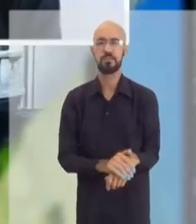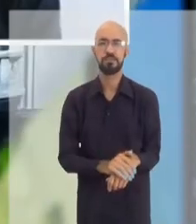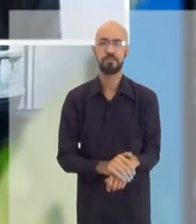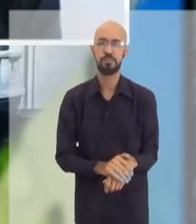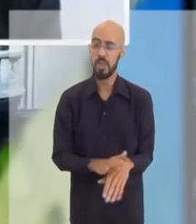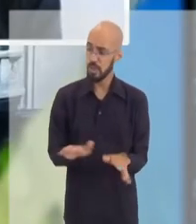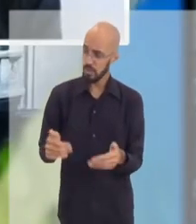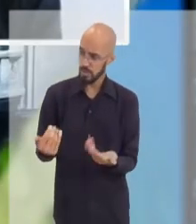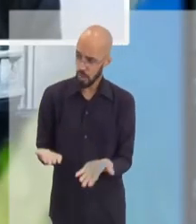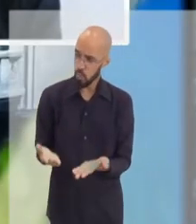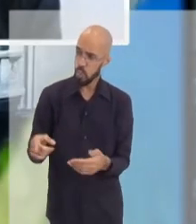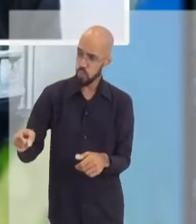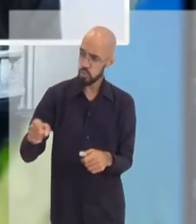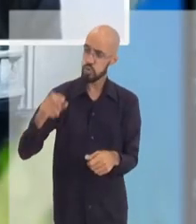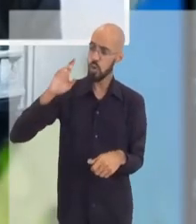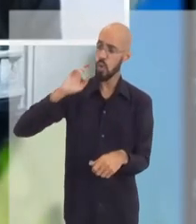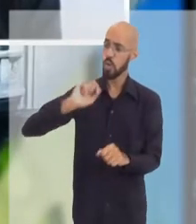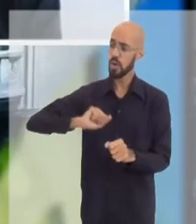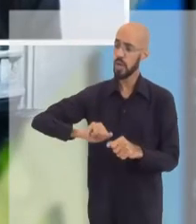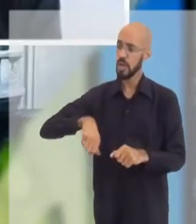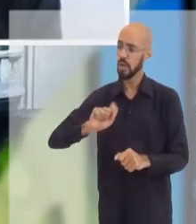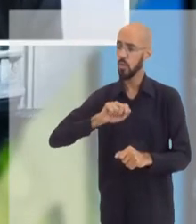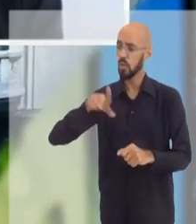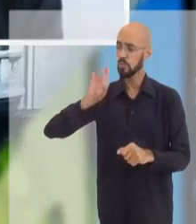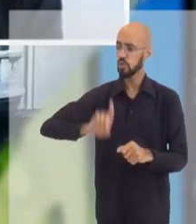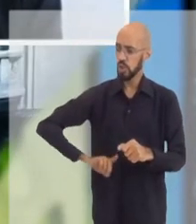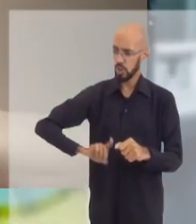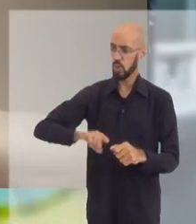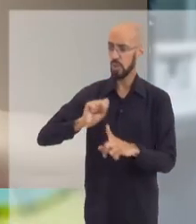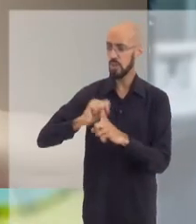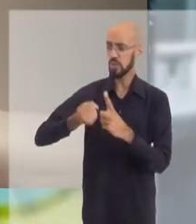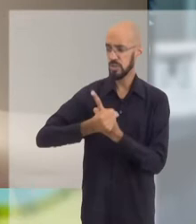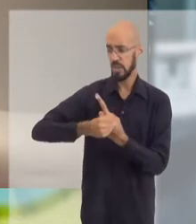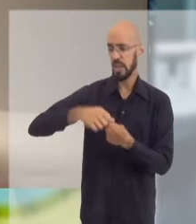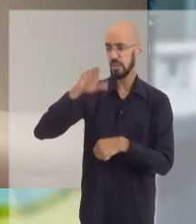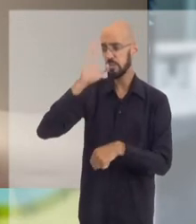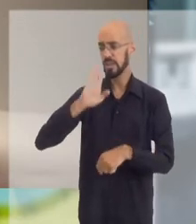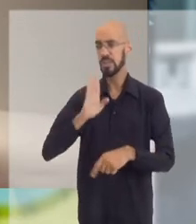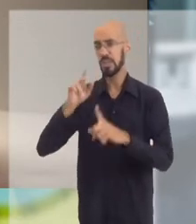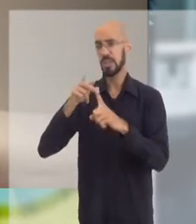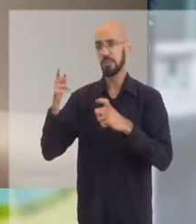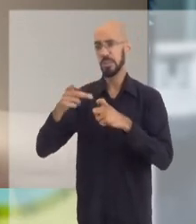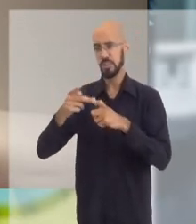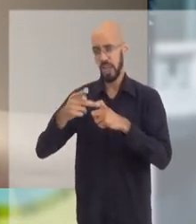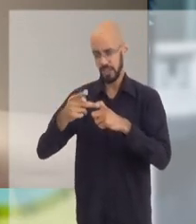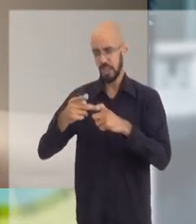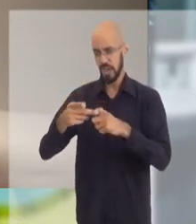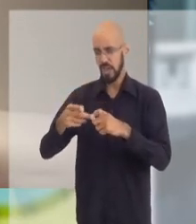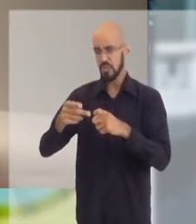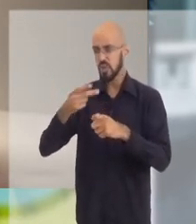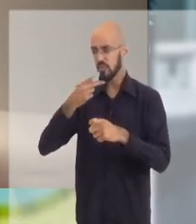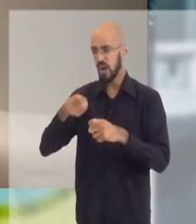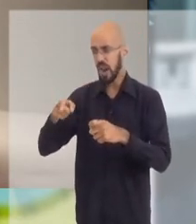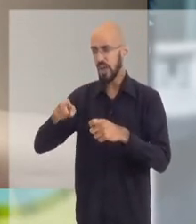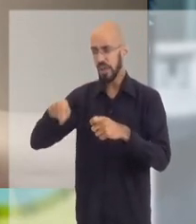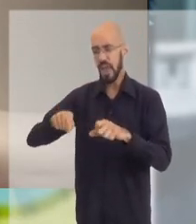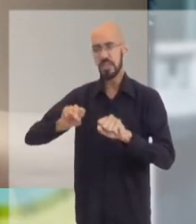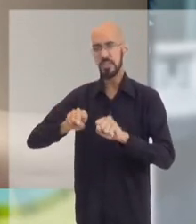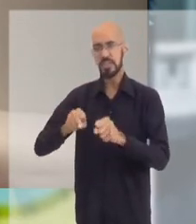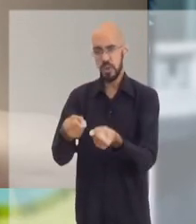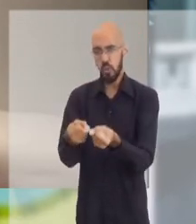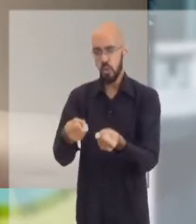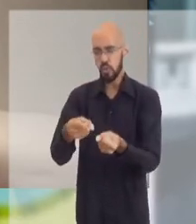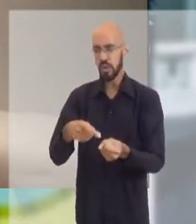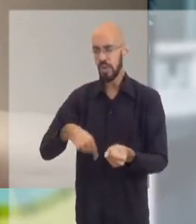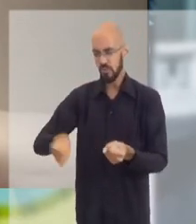Então, o senhor, como diretor da Sociedade Brasileira Pediátrica, pode afirmar para nós, para o nosso espectador, que é seguro